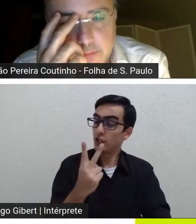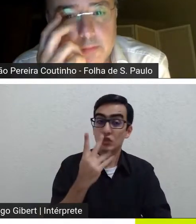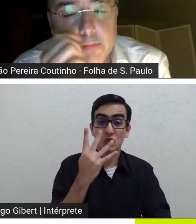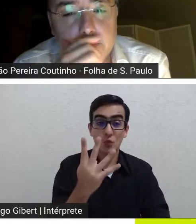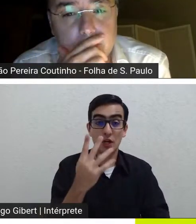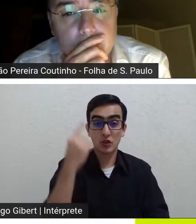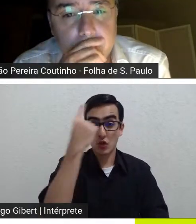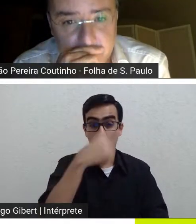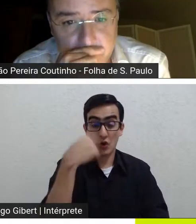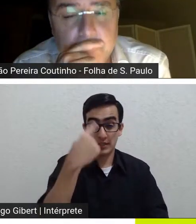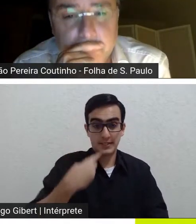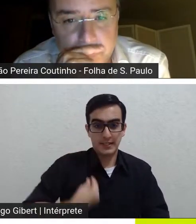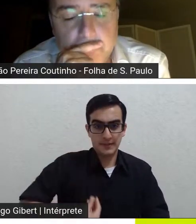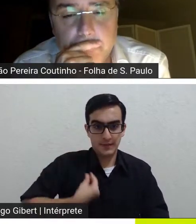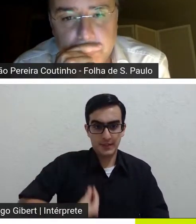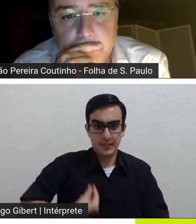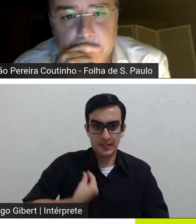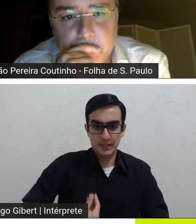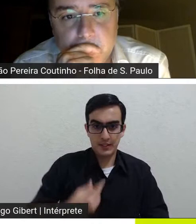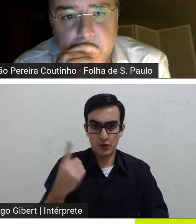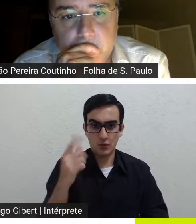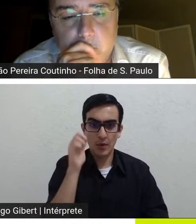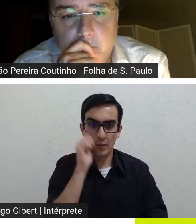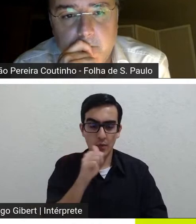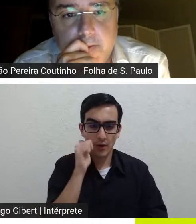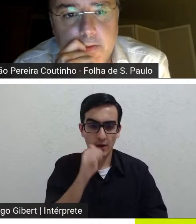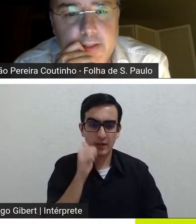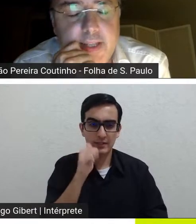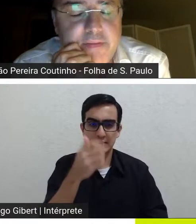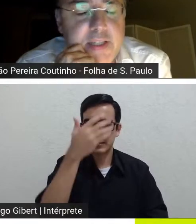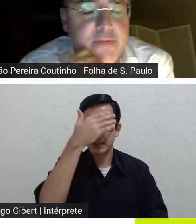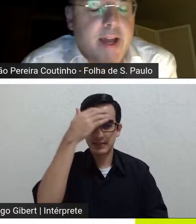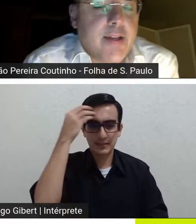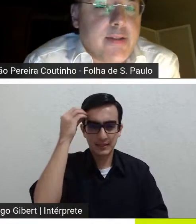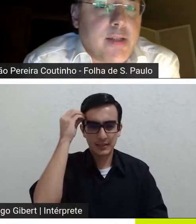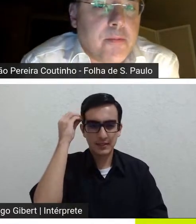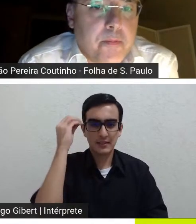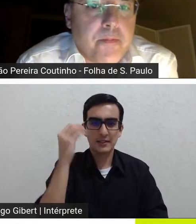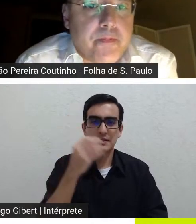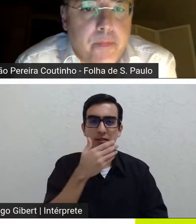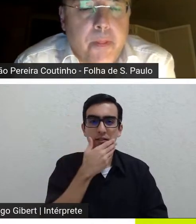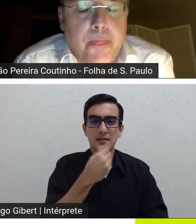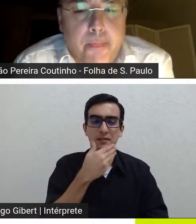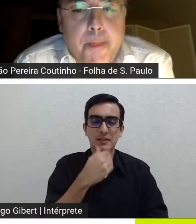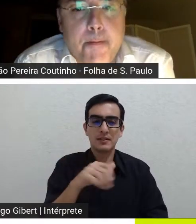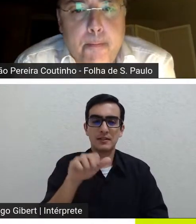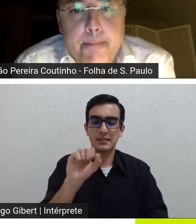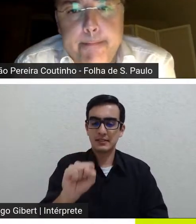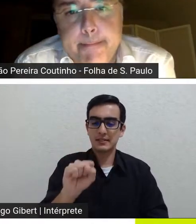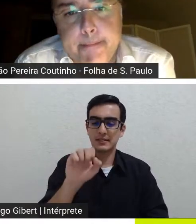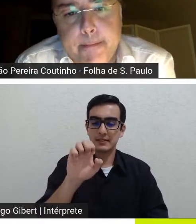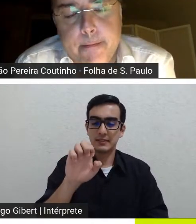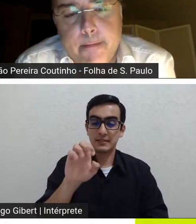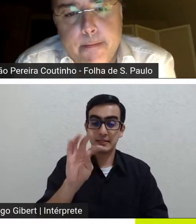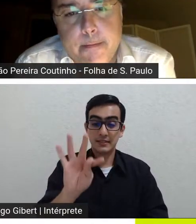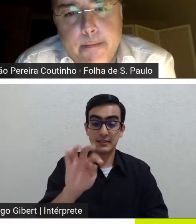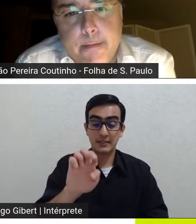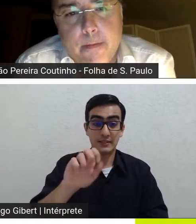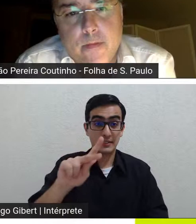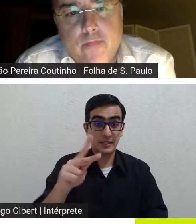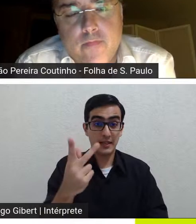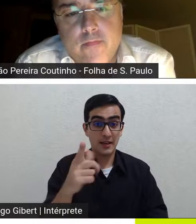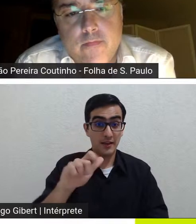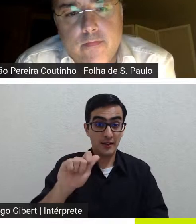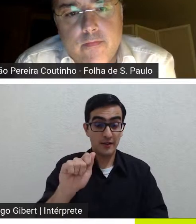uma mulher do esqueci agora o nome Stefan Zweig a primeira novela é